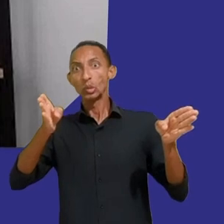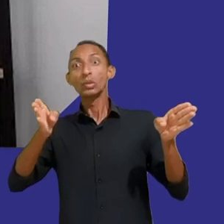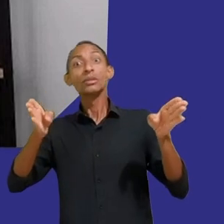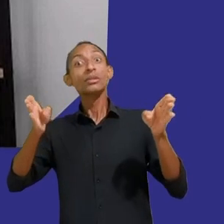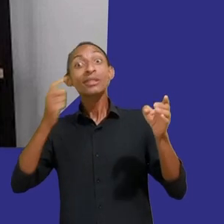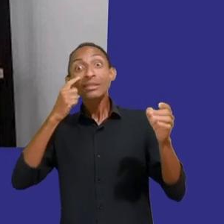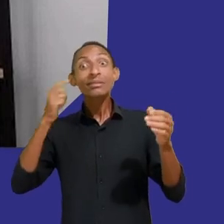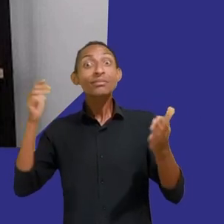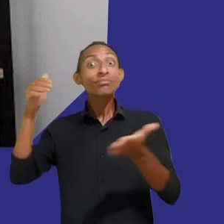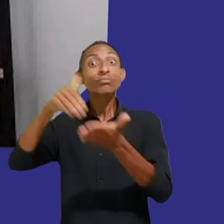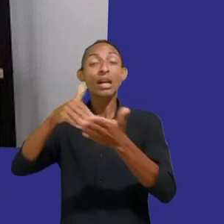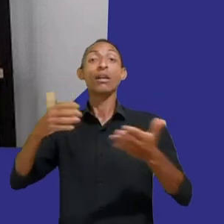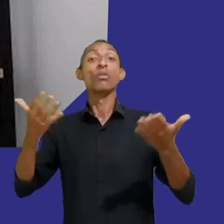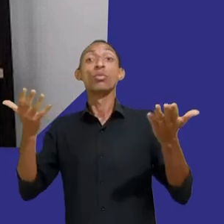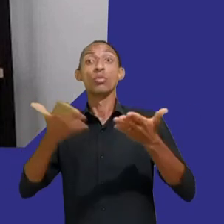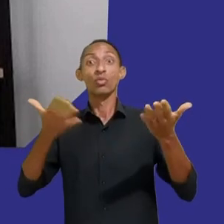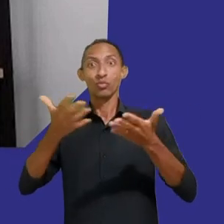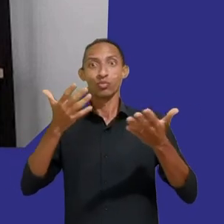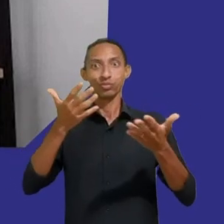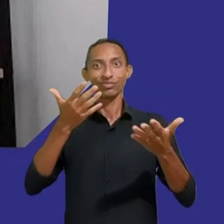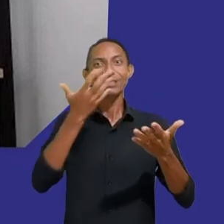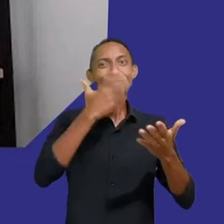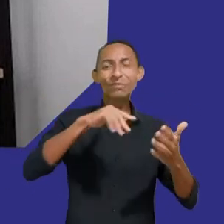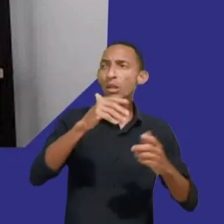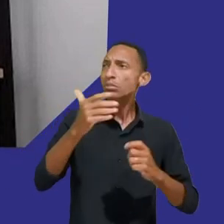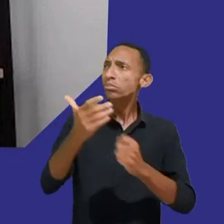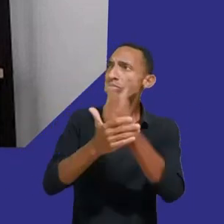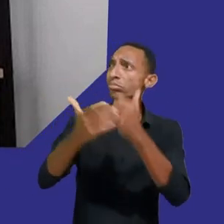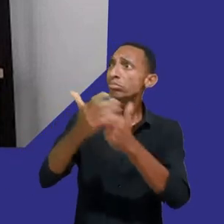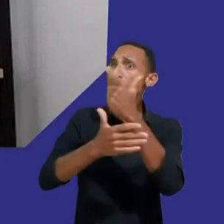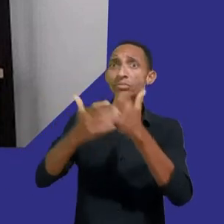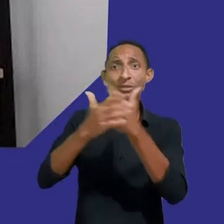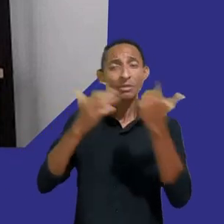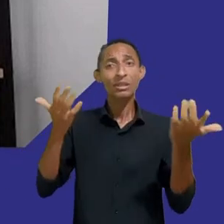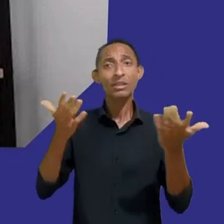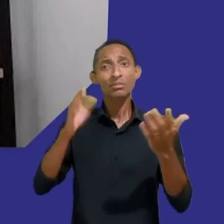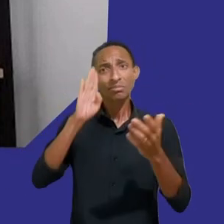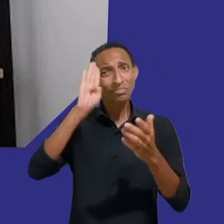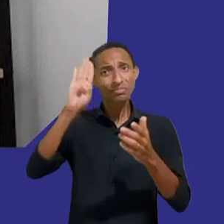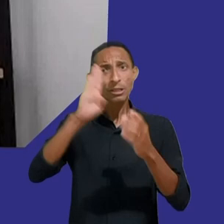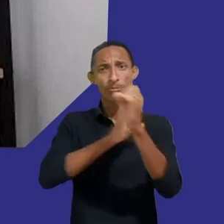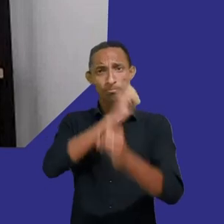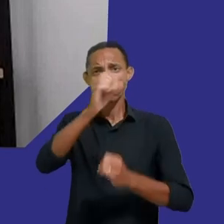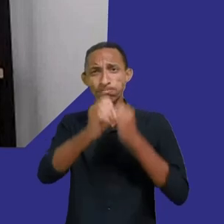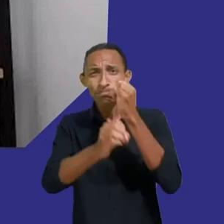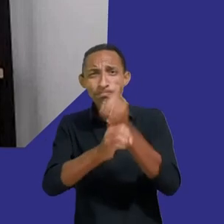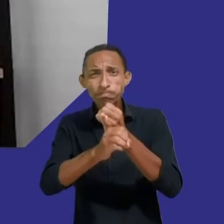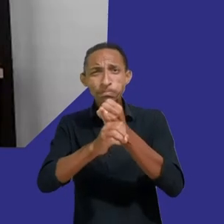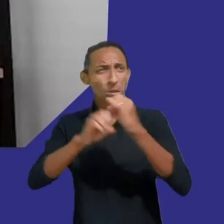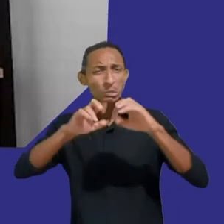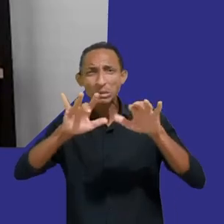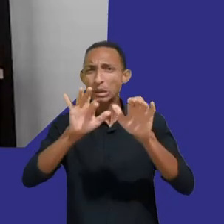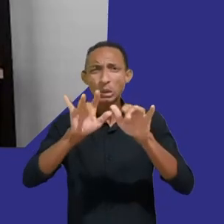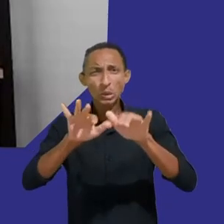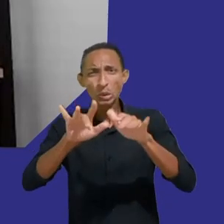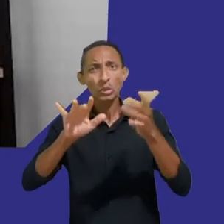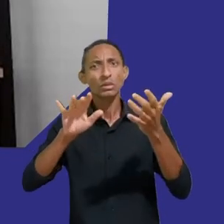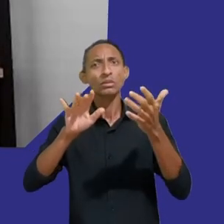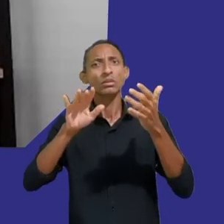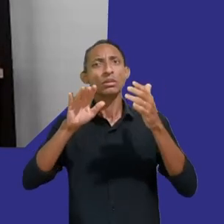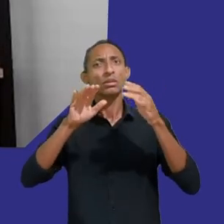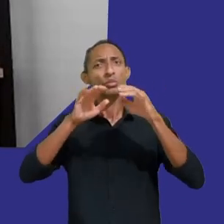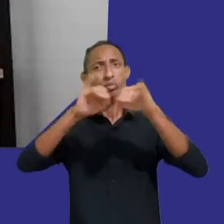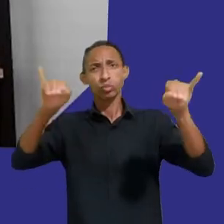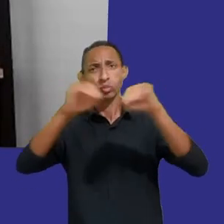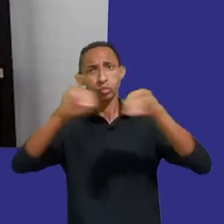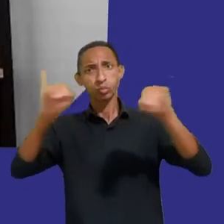especial, com as transformações que a internet vem provocando nos modelos de negócio, na publicidade e na vida de todos nós, principalmente das crianças.